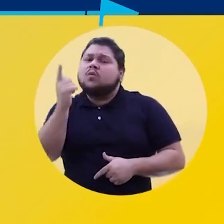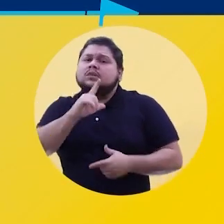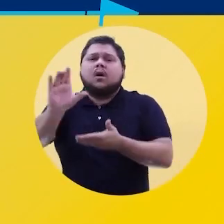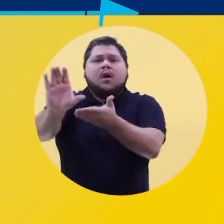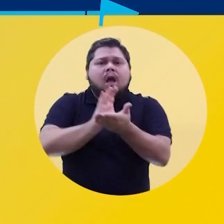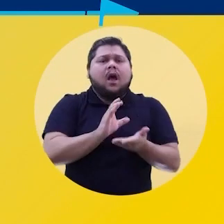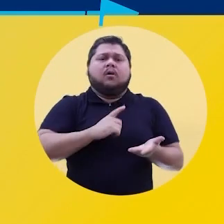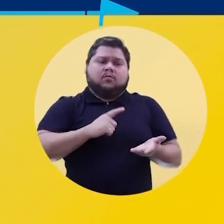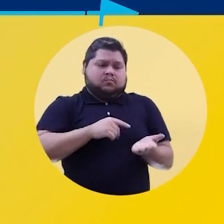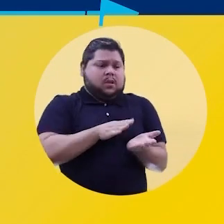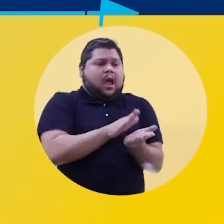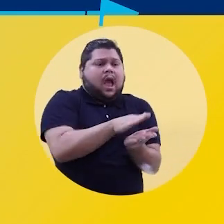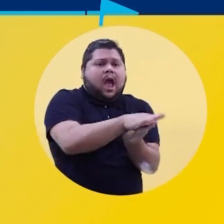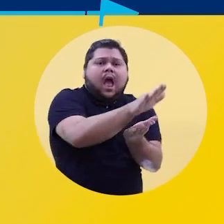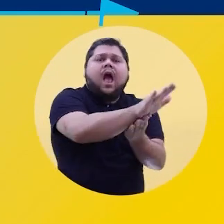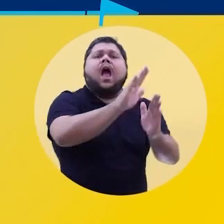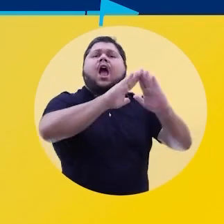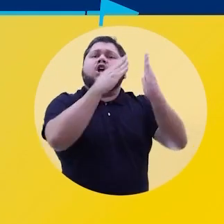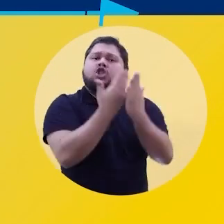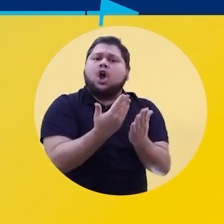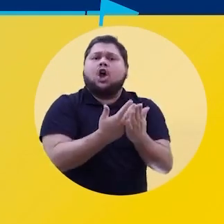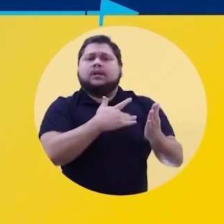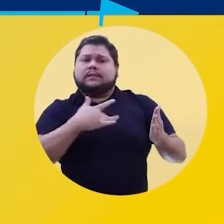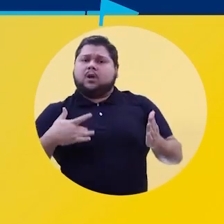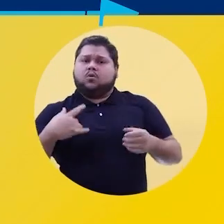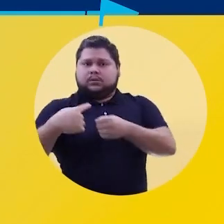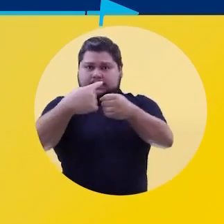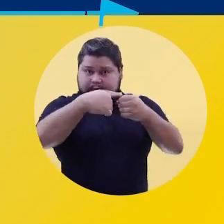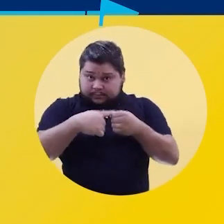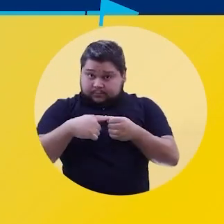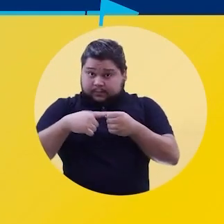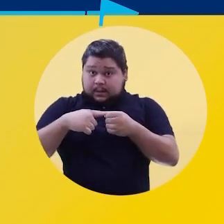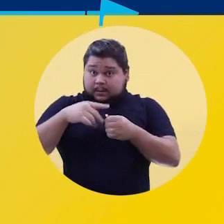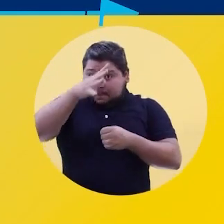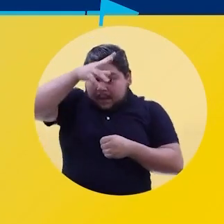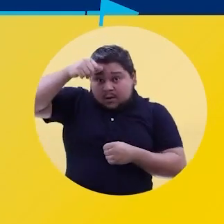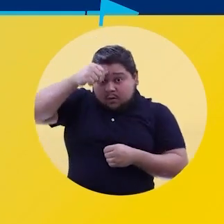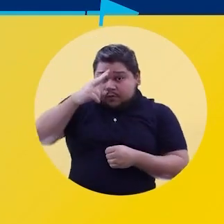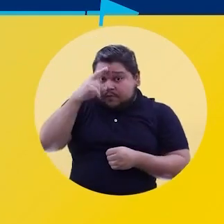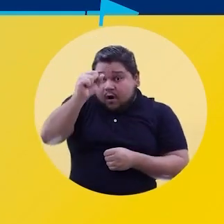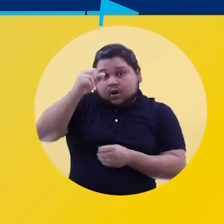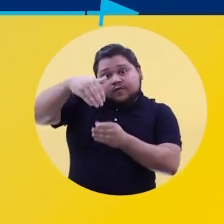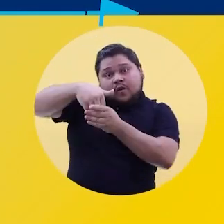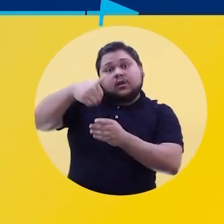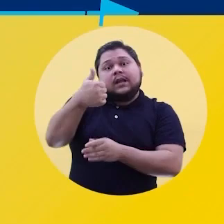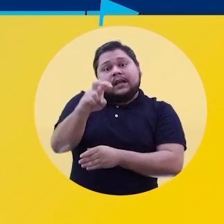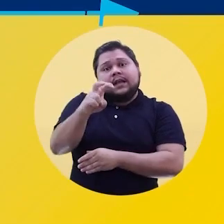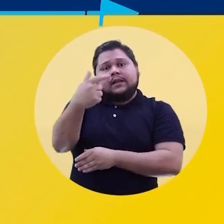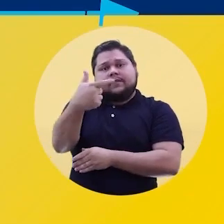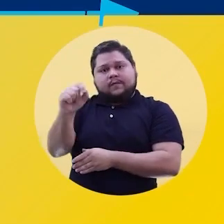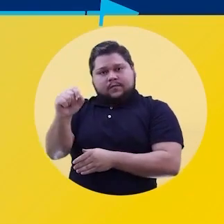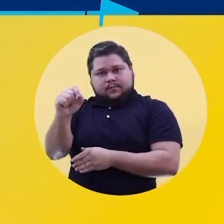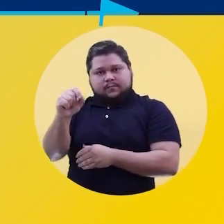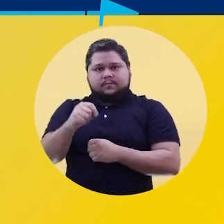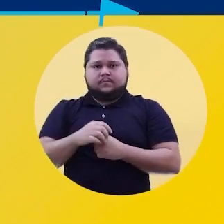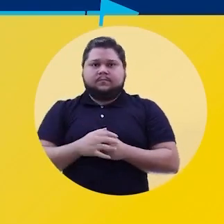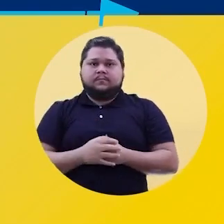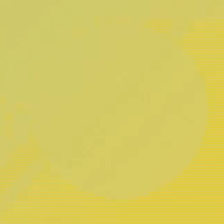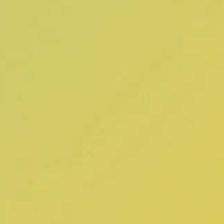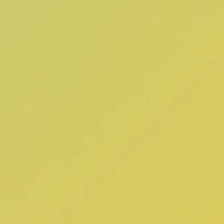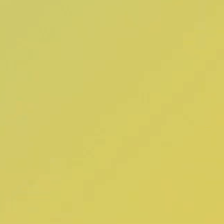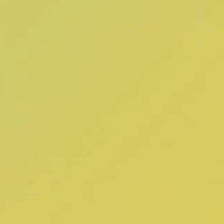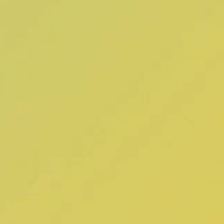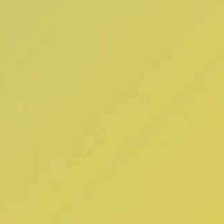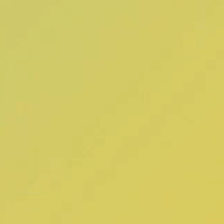trouxe investimentos que viraram escola, asfalto e saúde para os nossos municípios. Por um Mato Grosso ainda mais forte, vote 15